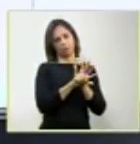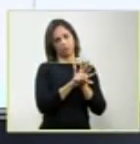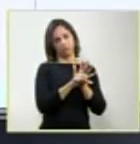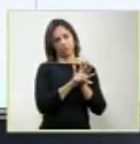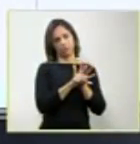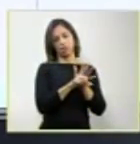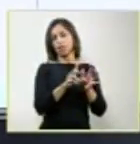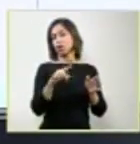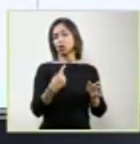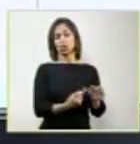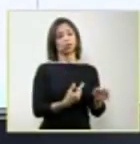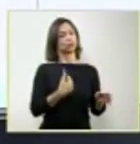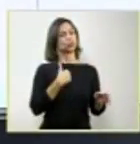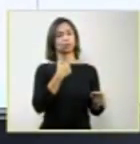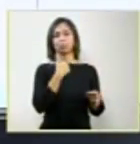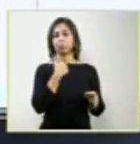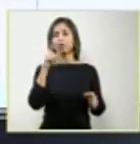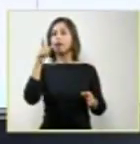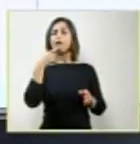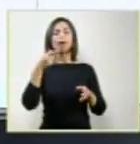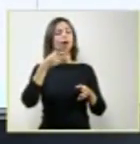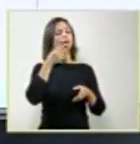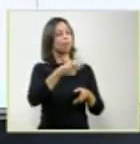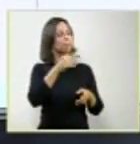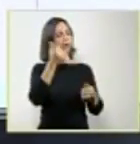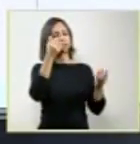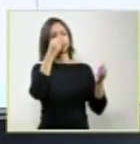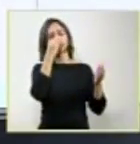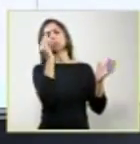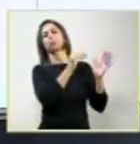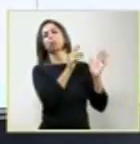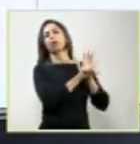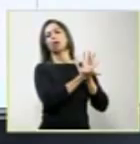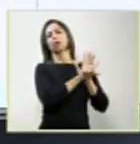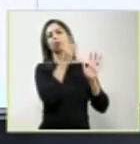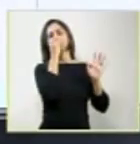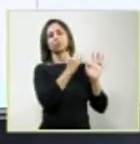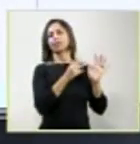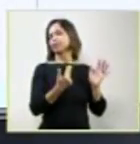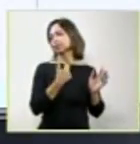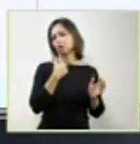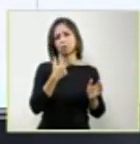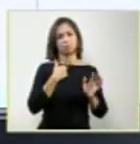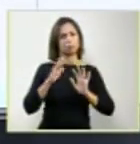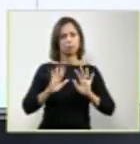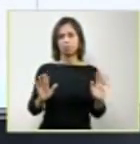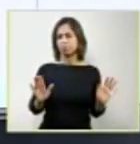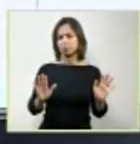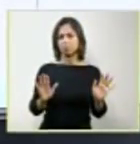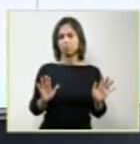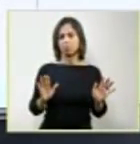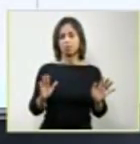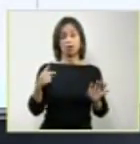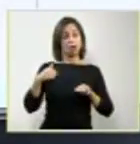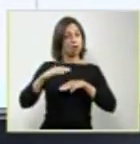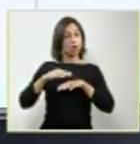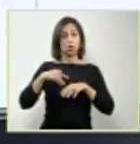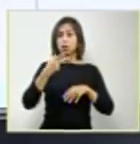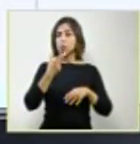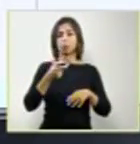orientar os médicos para que desobedeçam a lei. Nós não podemos dizer, faça